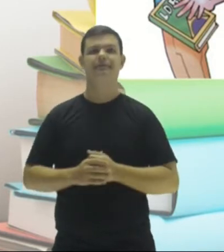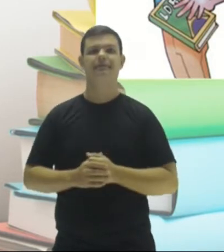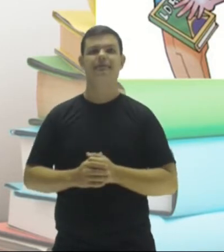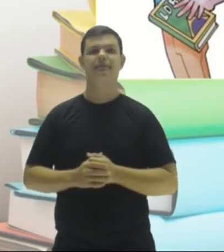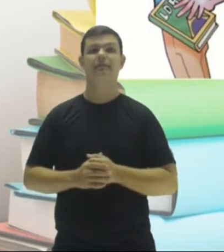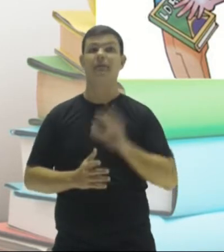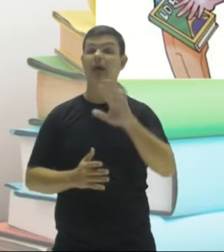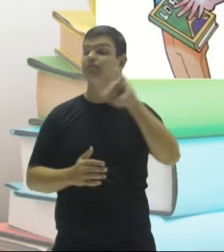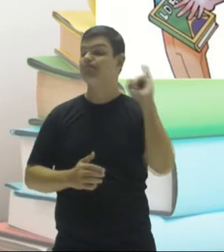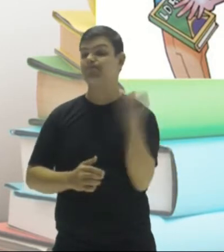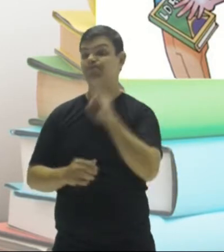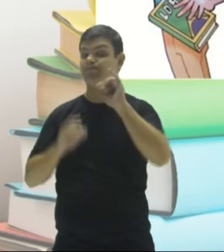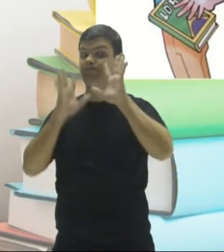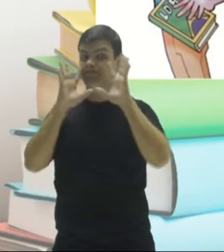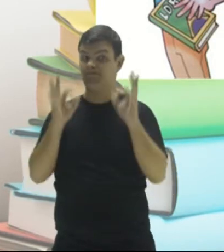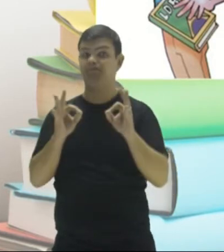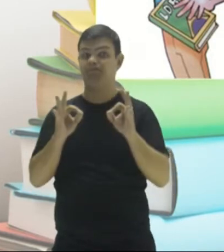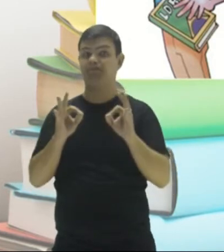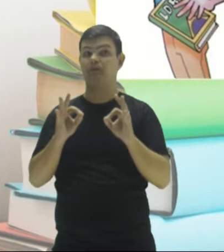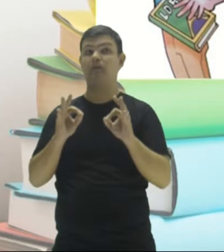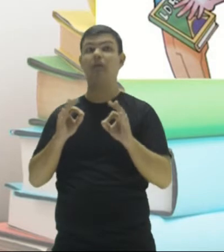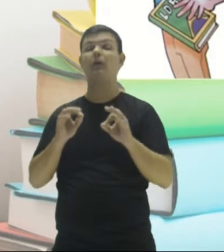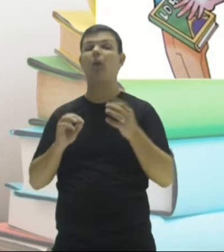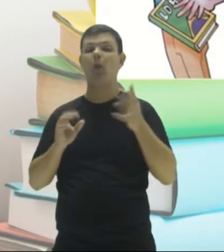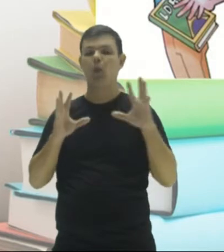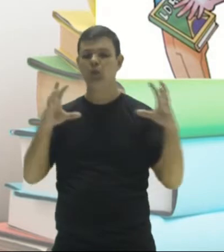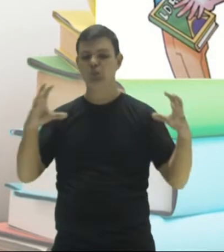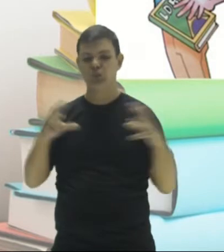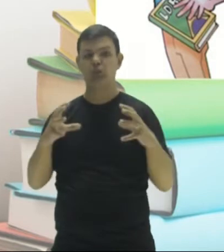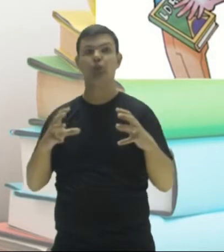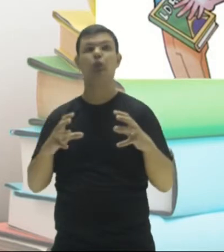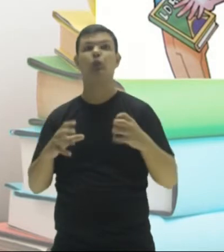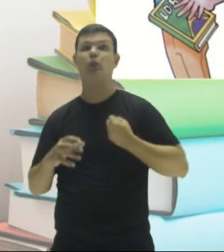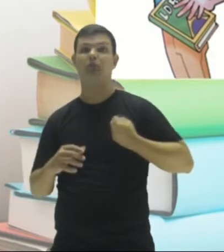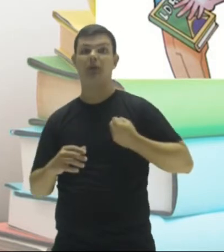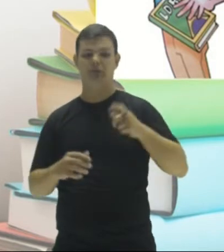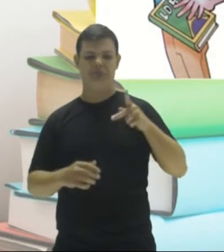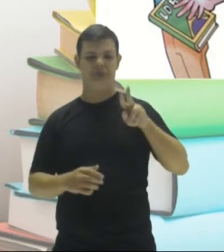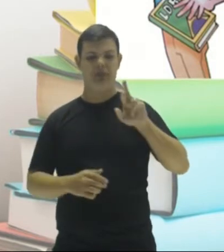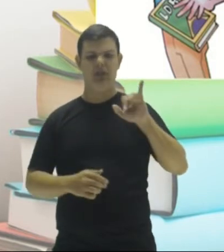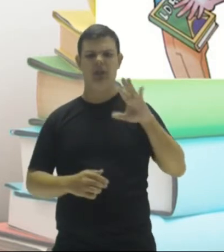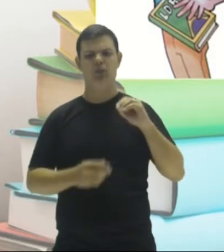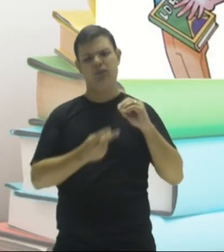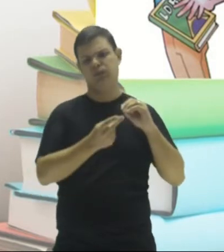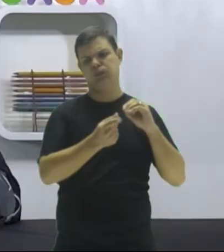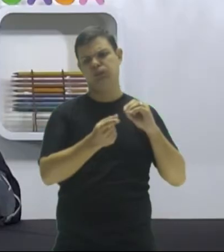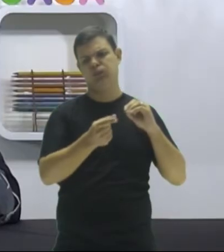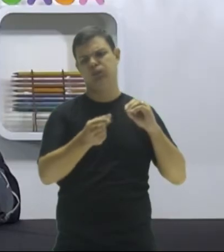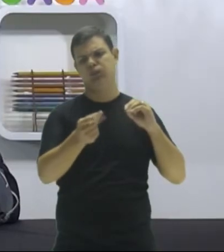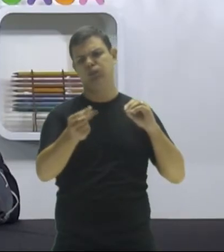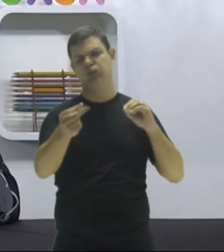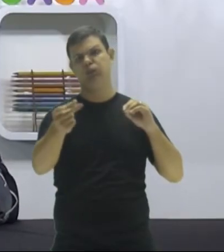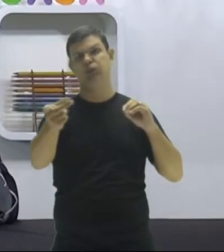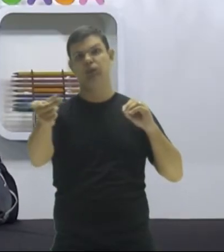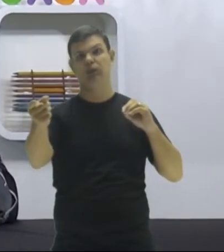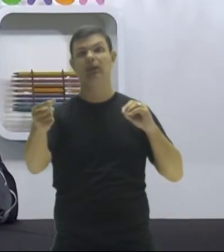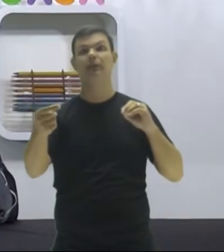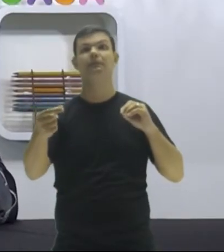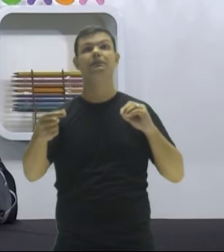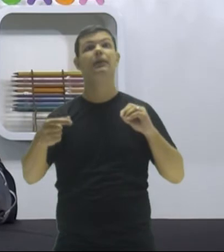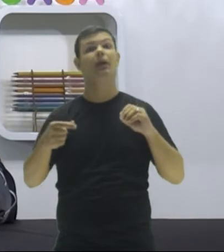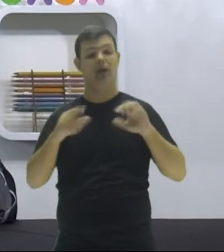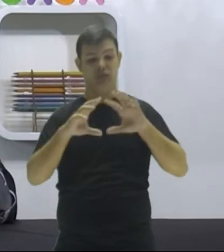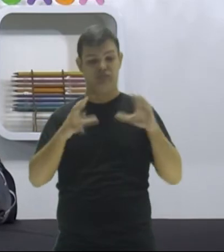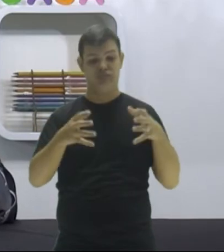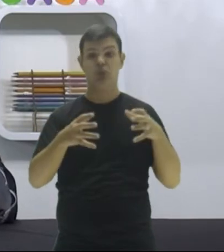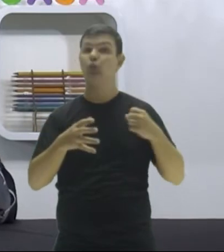Observação importante aí, pessoal. O conjunto de números primos é infinito. Ou seja, os números primos, eles são